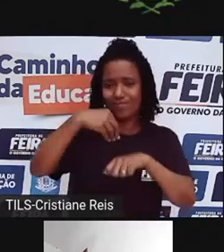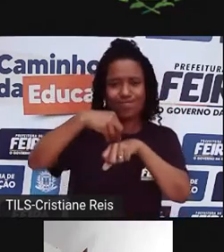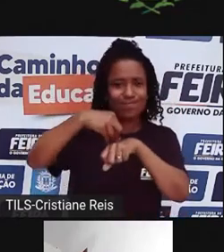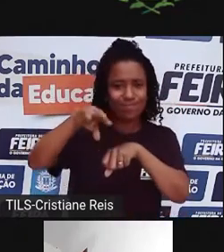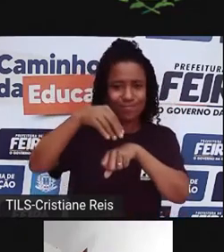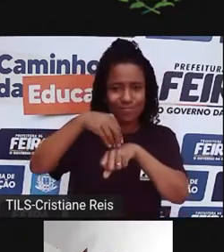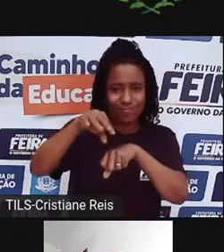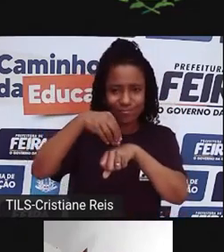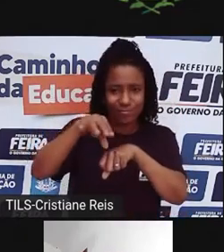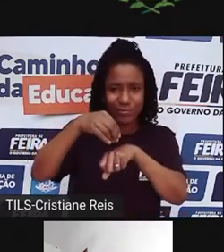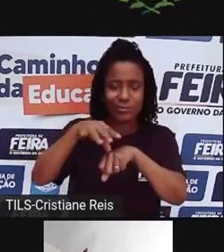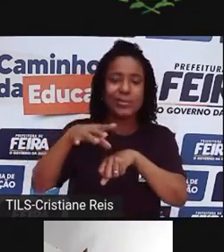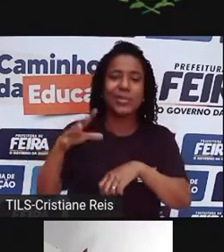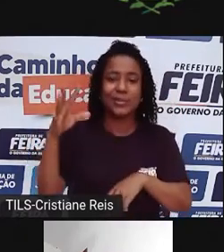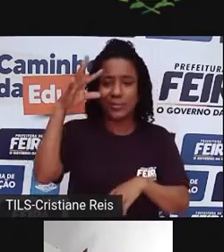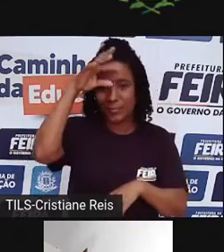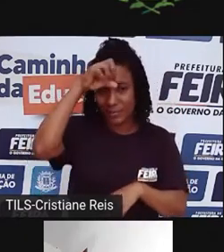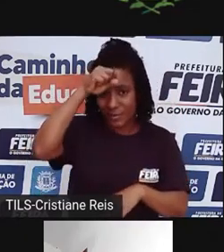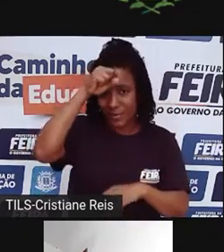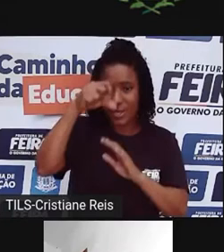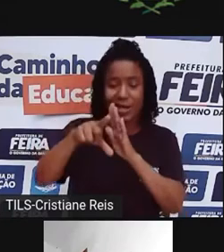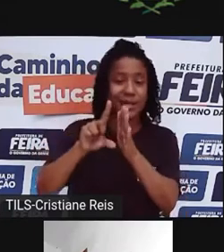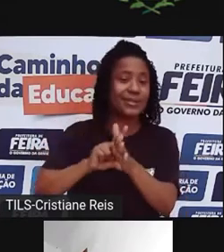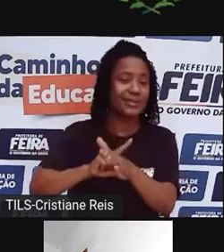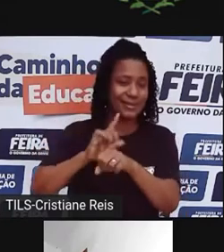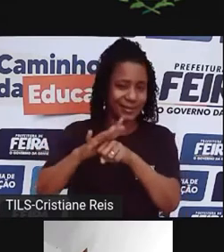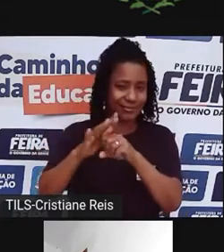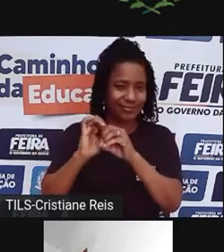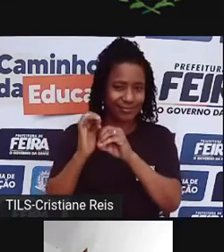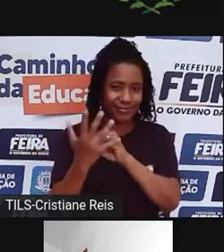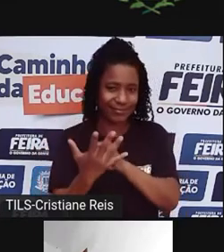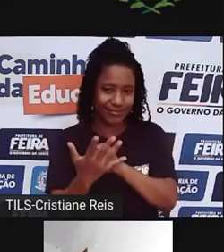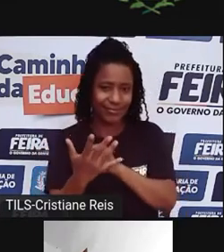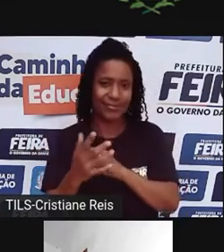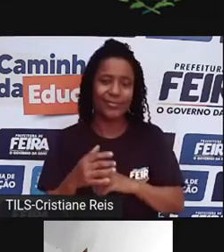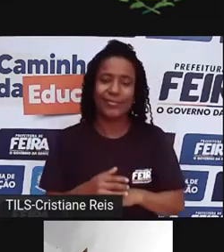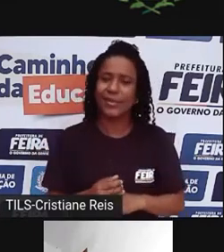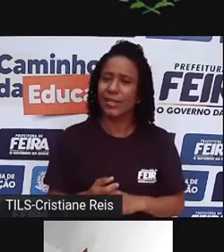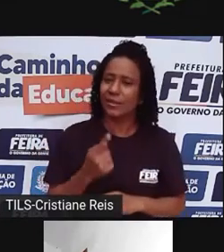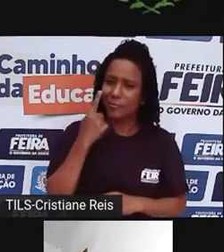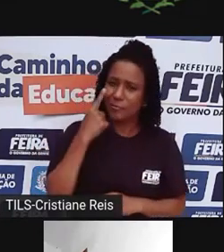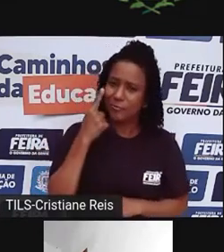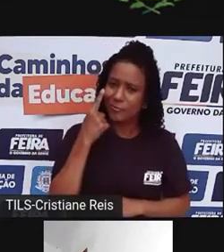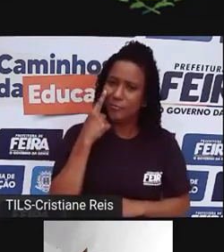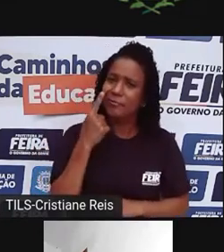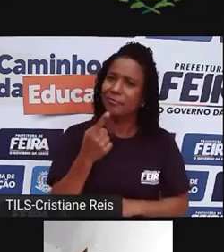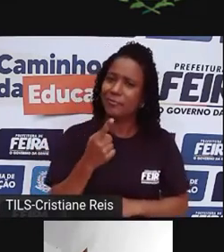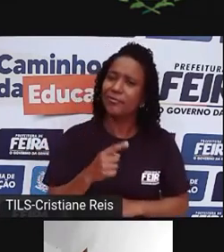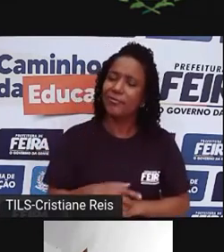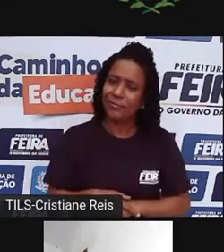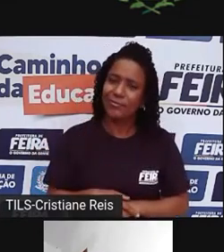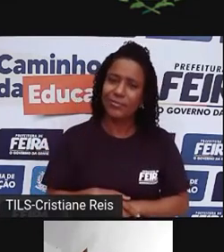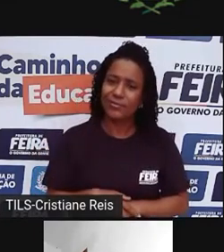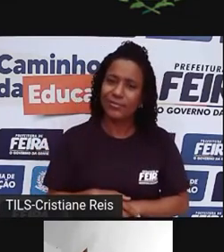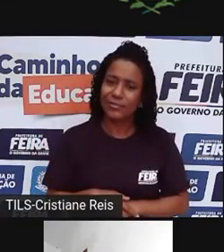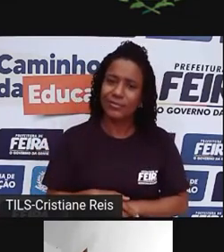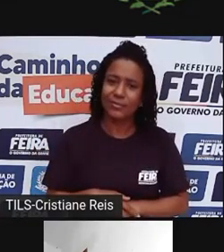não, dois anos, foi antes da pandemia, logo antes da pandemia. E aí a princípio eu até estranhei, mas depois que eu fui entendendo durante